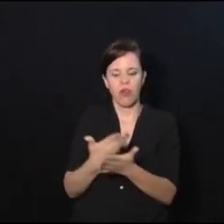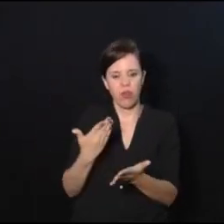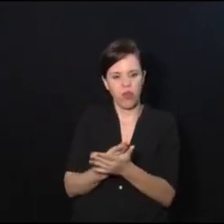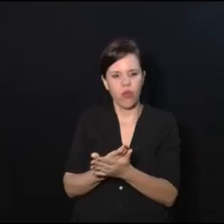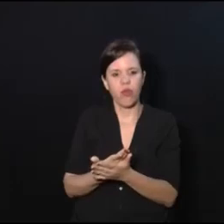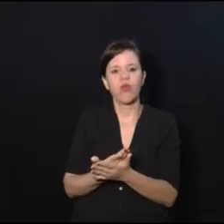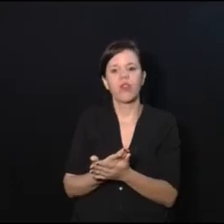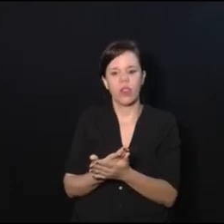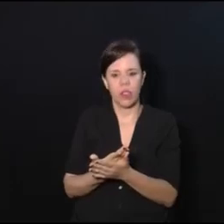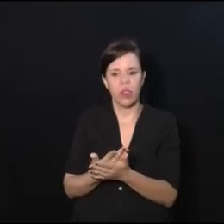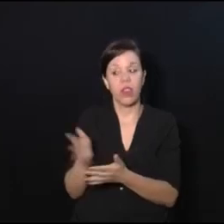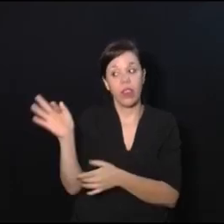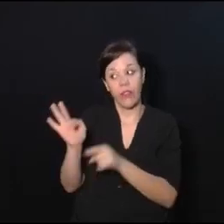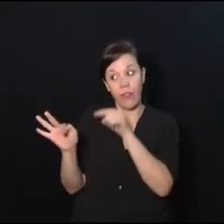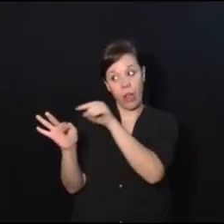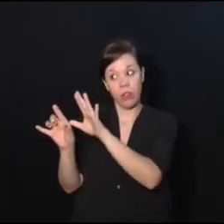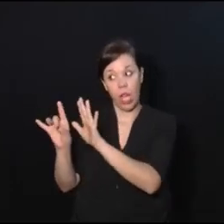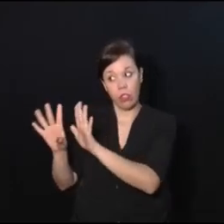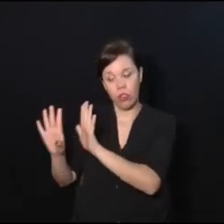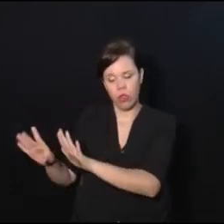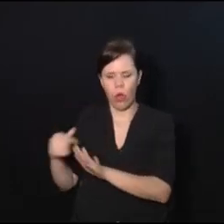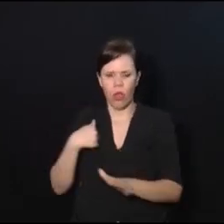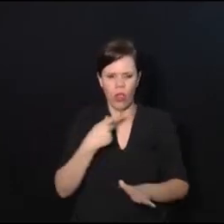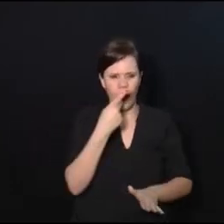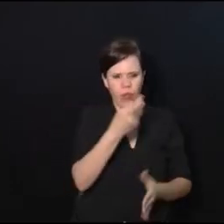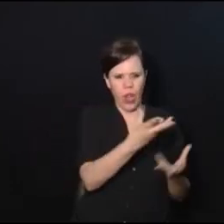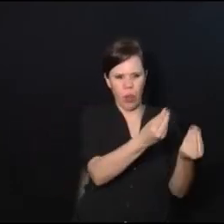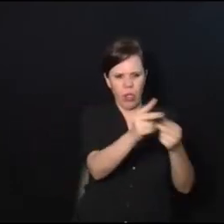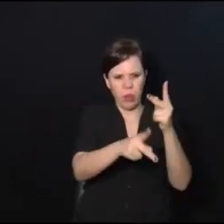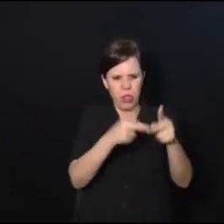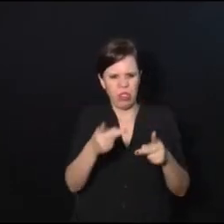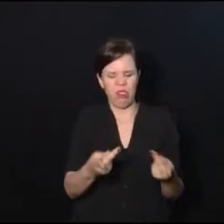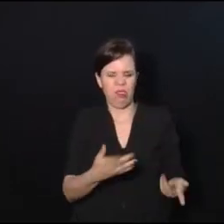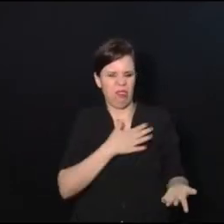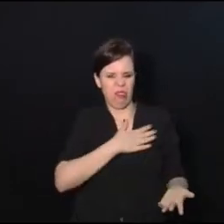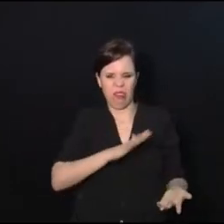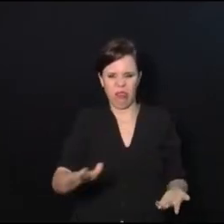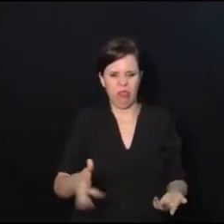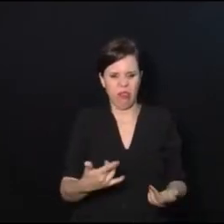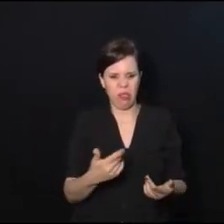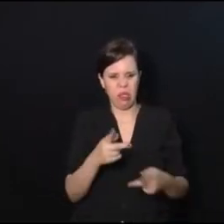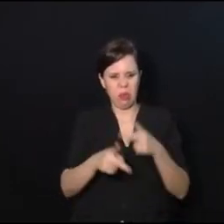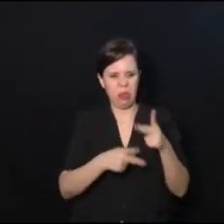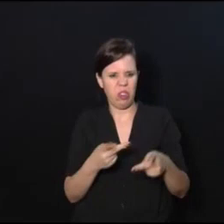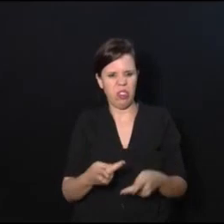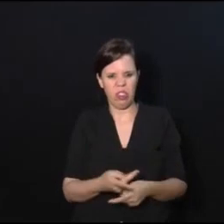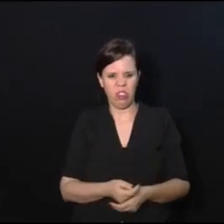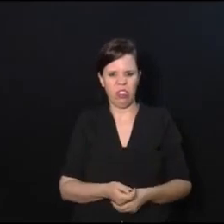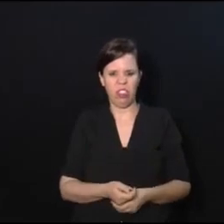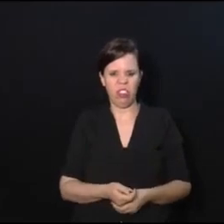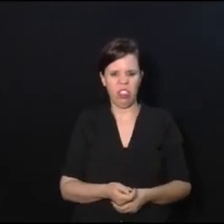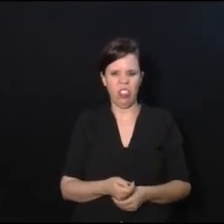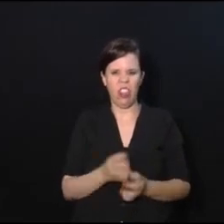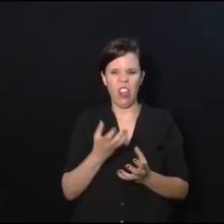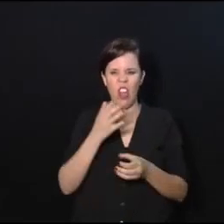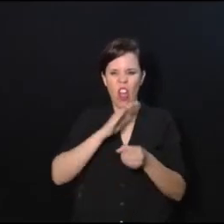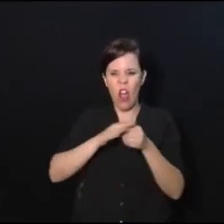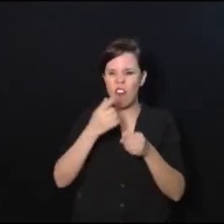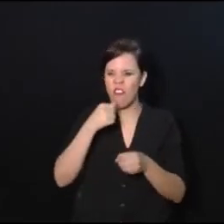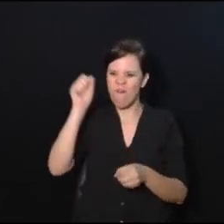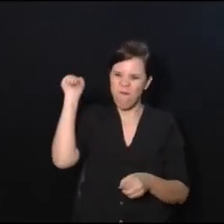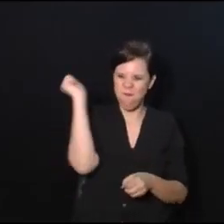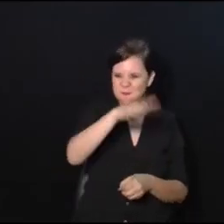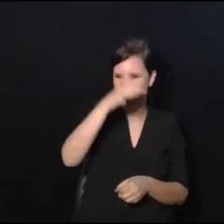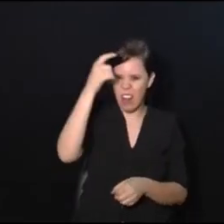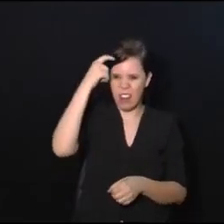e eu sei que o que eu vou falar aqui vai desagradar muito algumas pessoas, vai ter gente com vontade de jogar um tomate na minha cabeça, eu